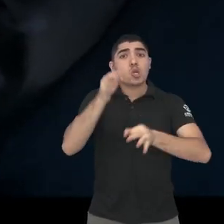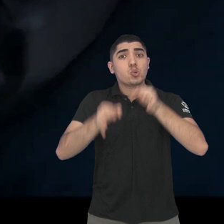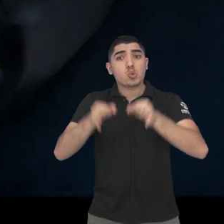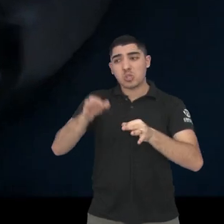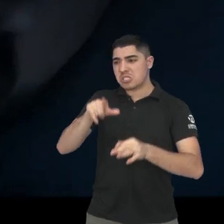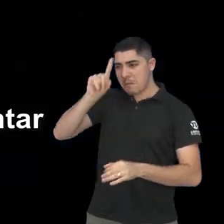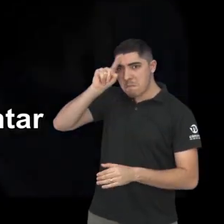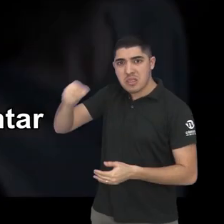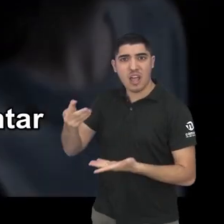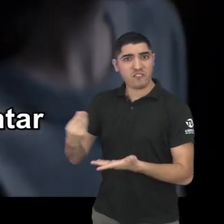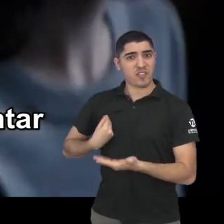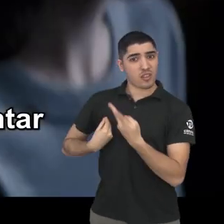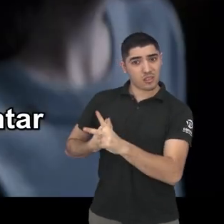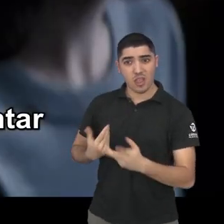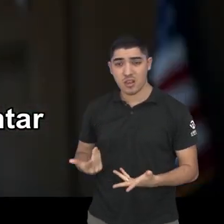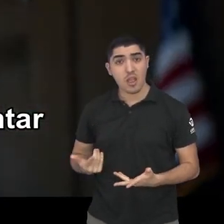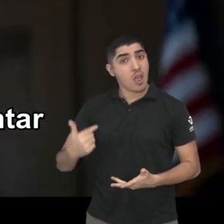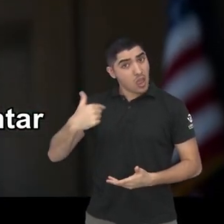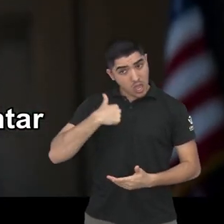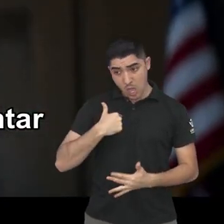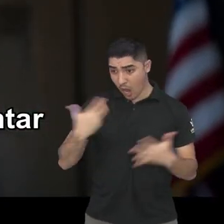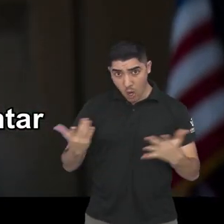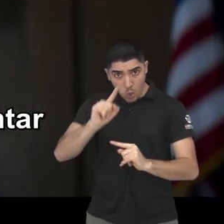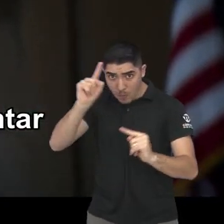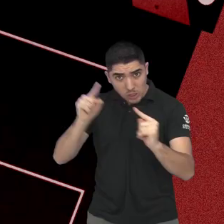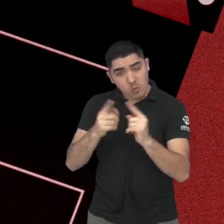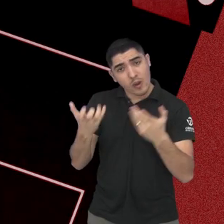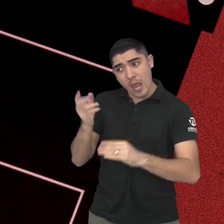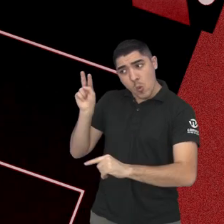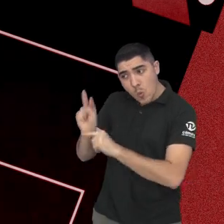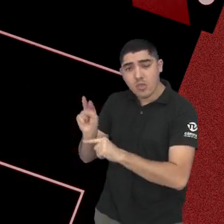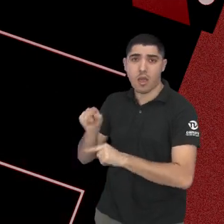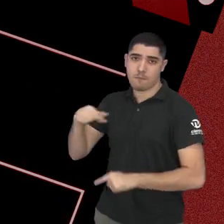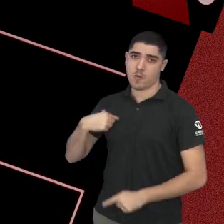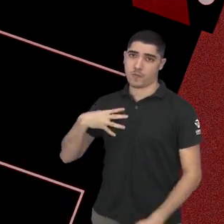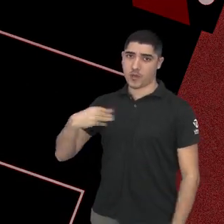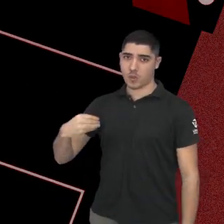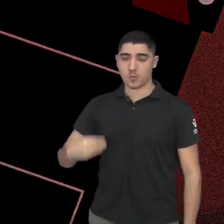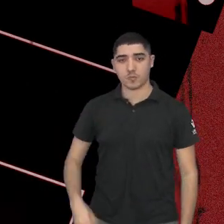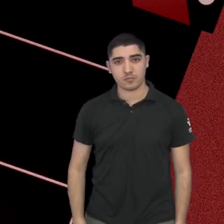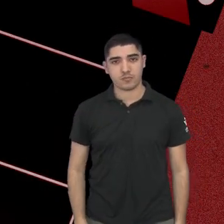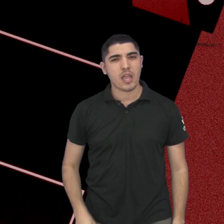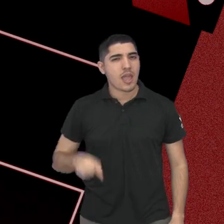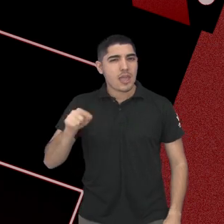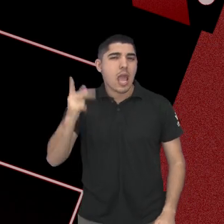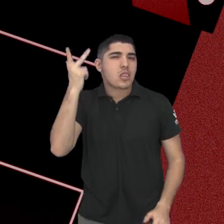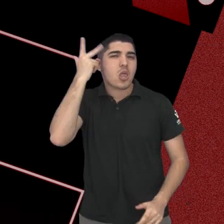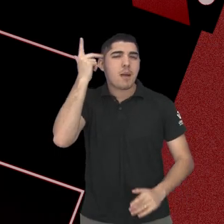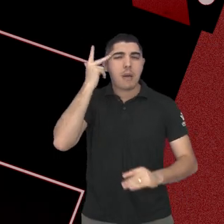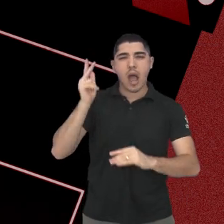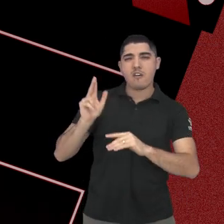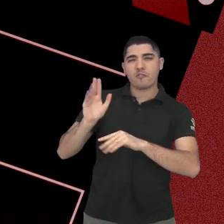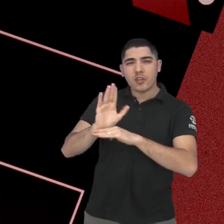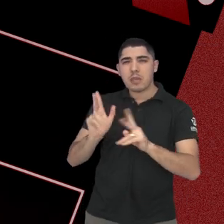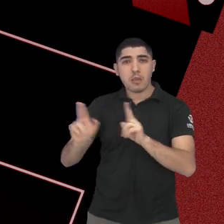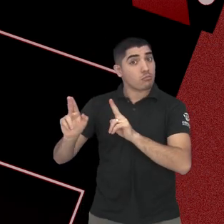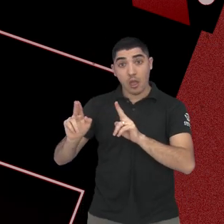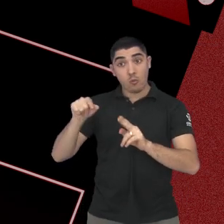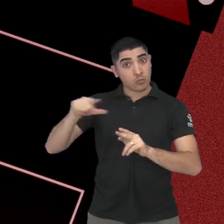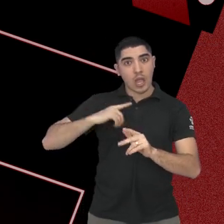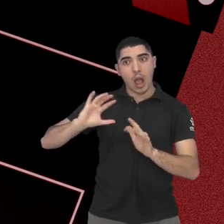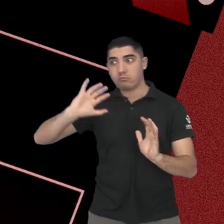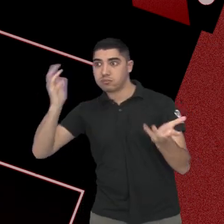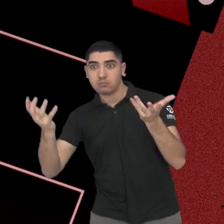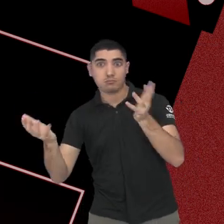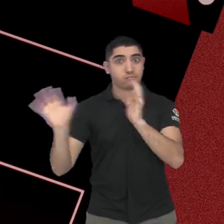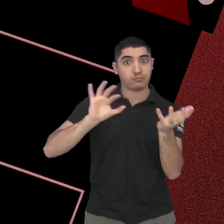E não é uma produção comum, não. Tem muitas reviravoltas, um elemento